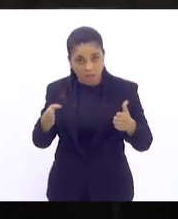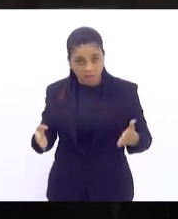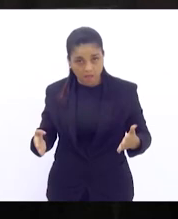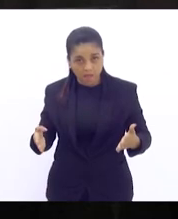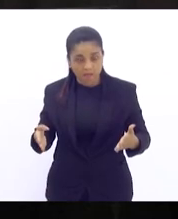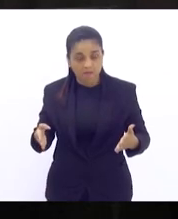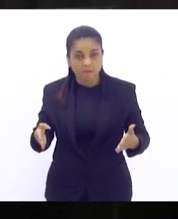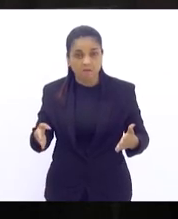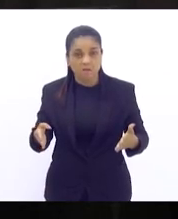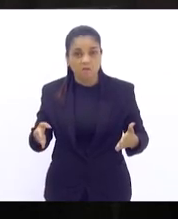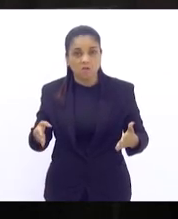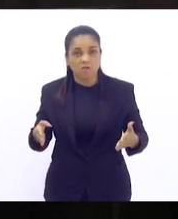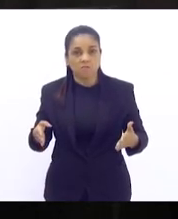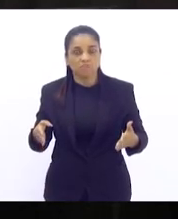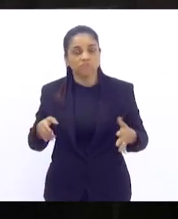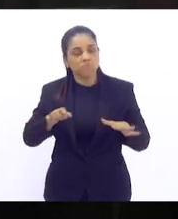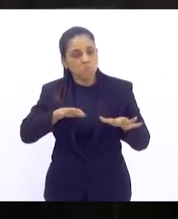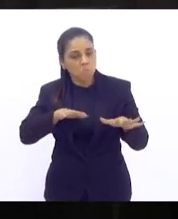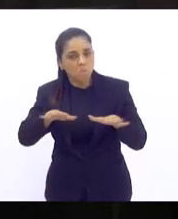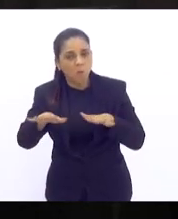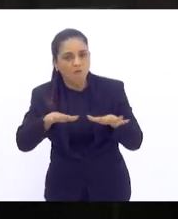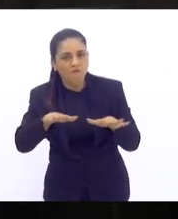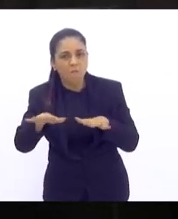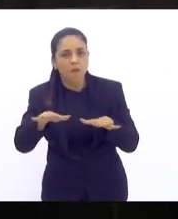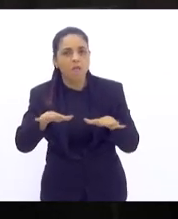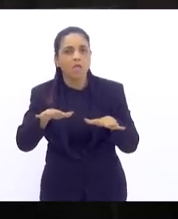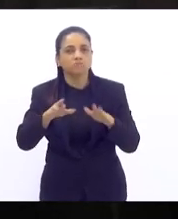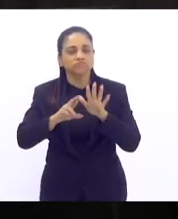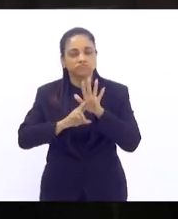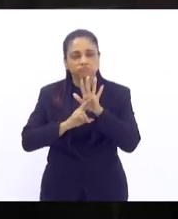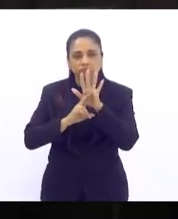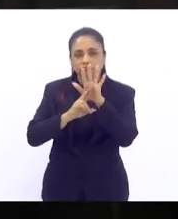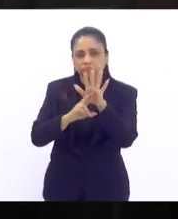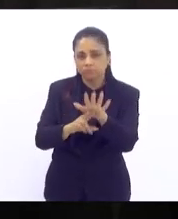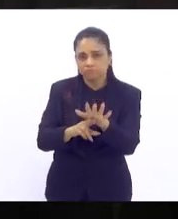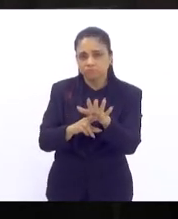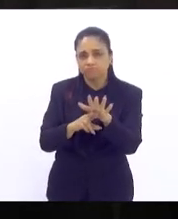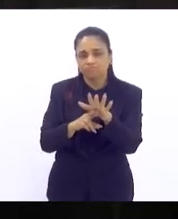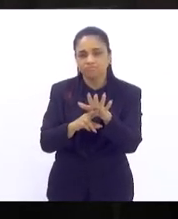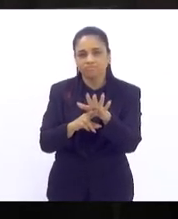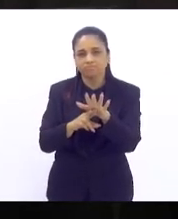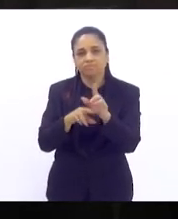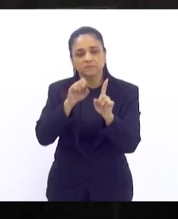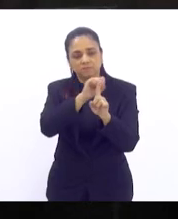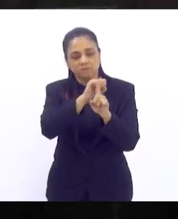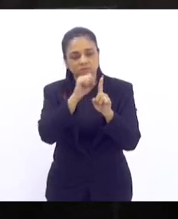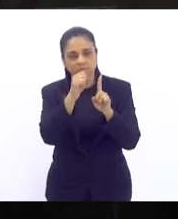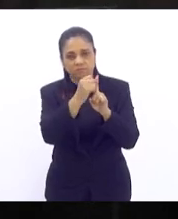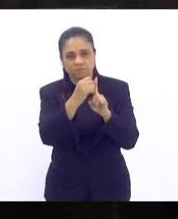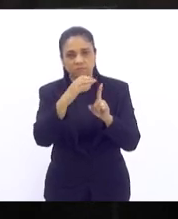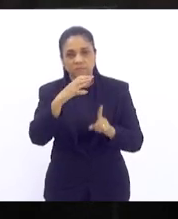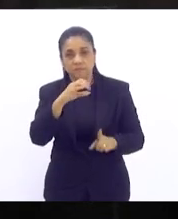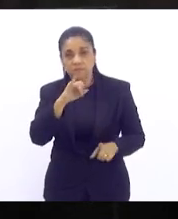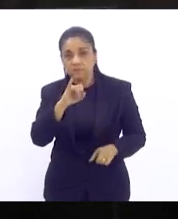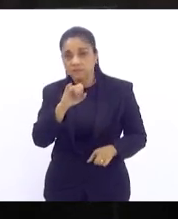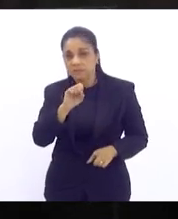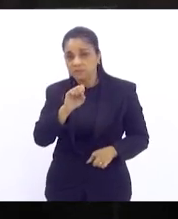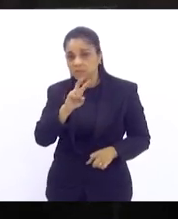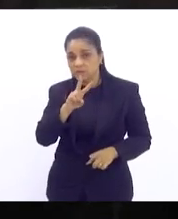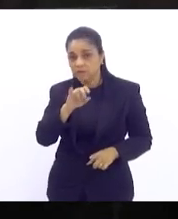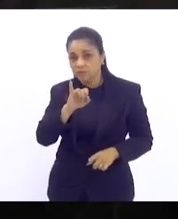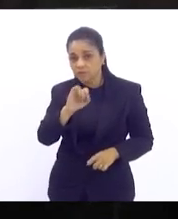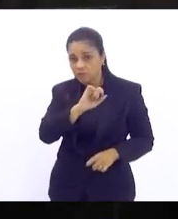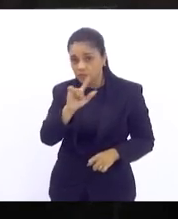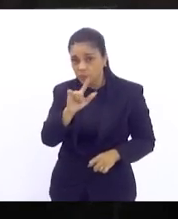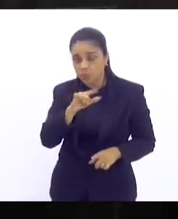um conjunto de movimentos e de representantes da sociedade civil na qual